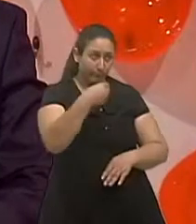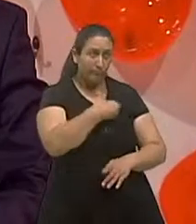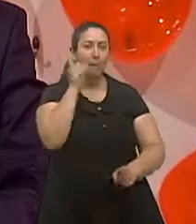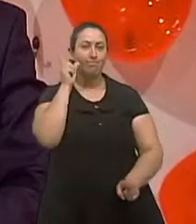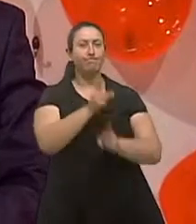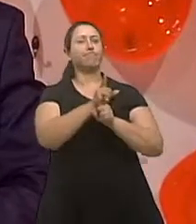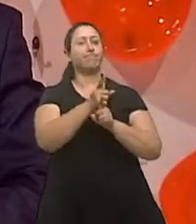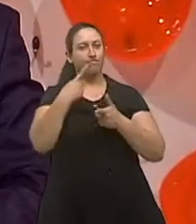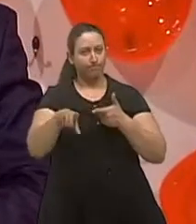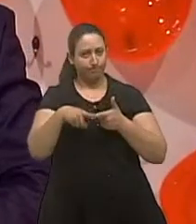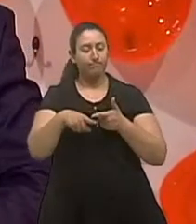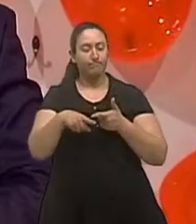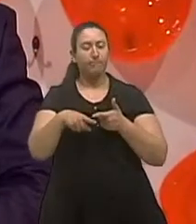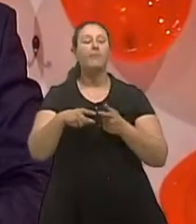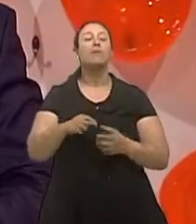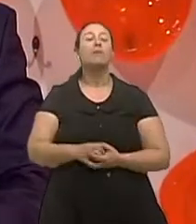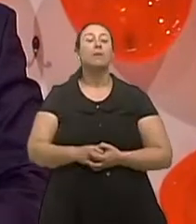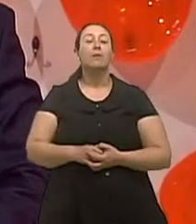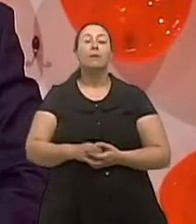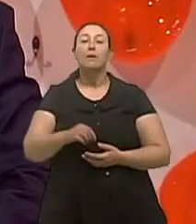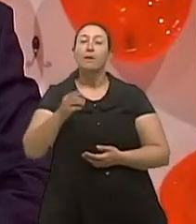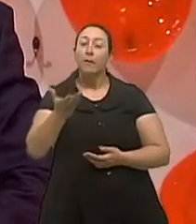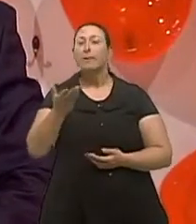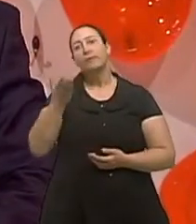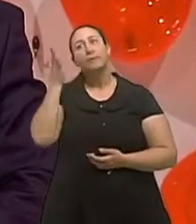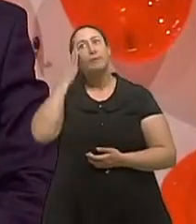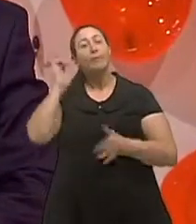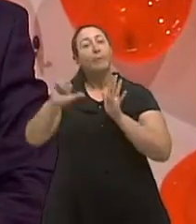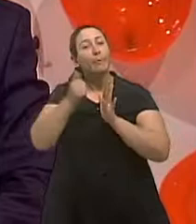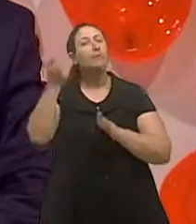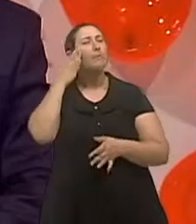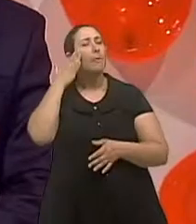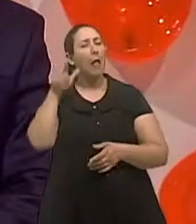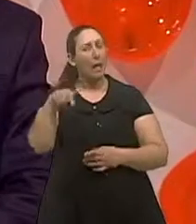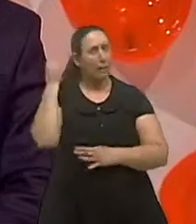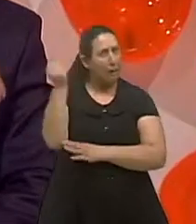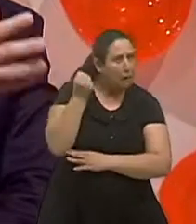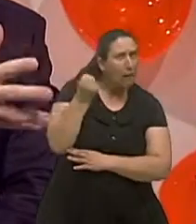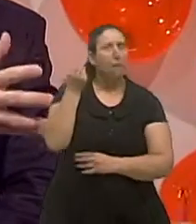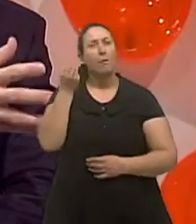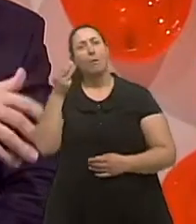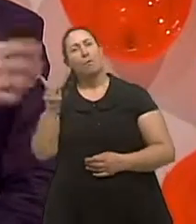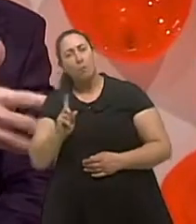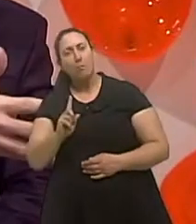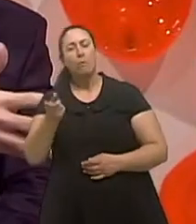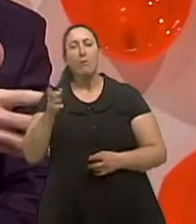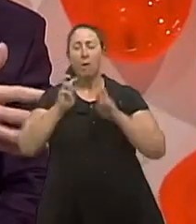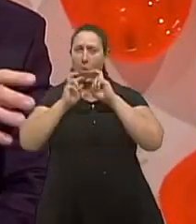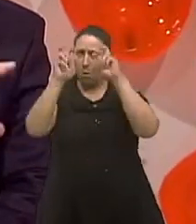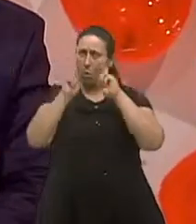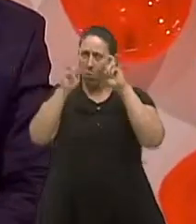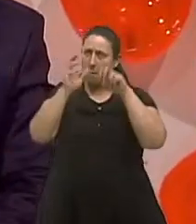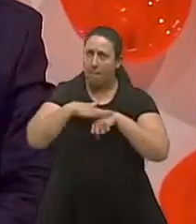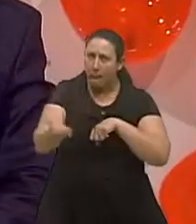acho relevantes do diagnóstico um primeiro é saber a gravidade saber se ela faz mais barulho faz mais ronco